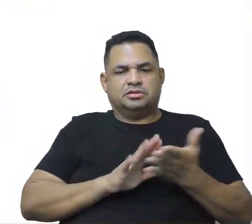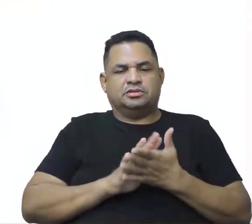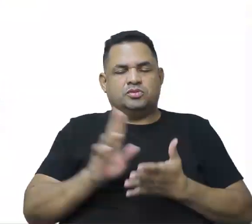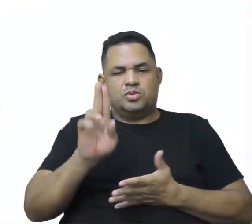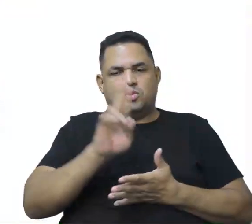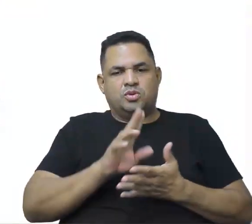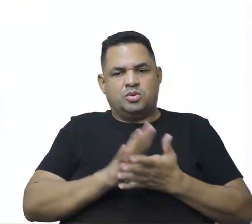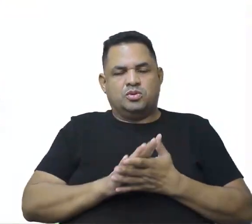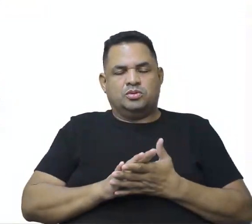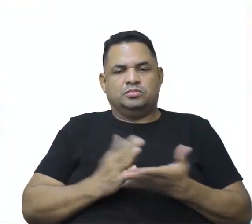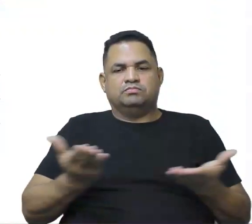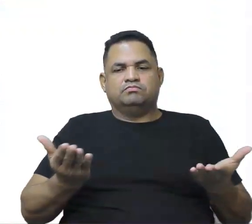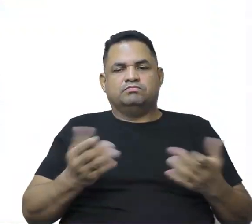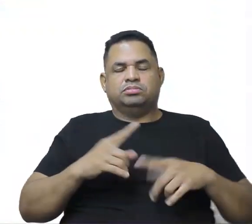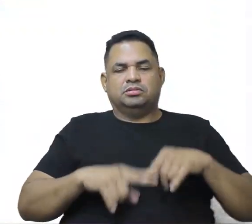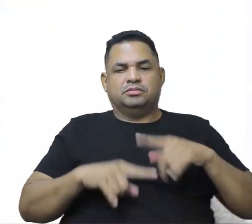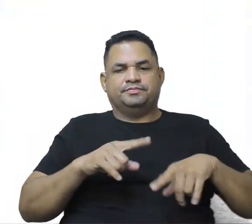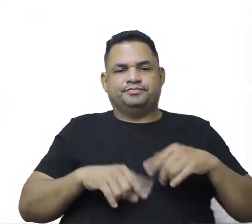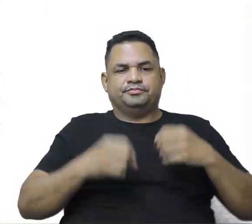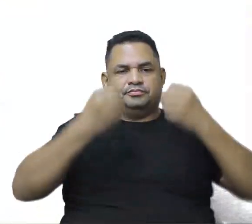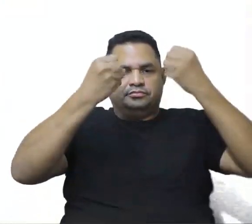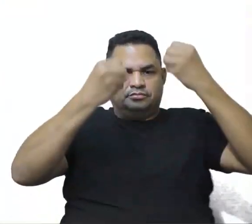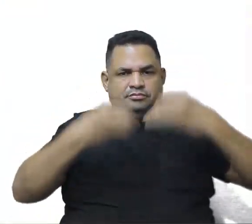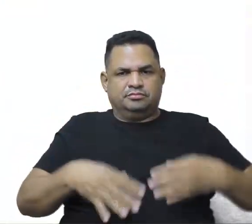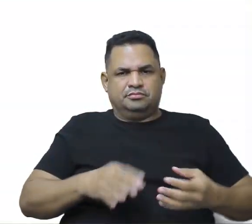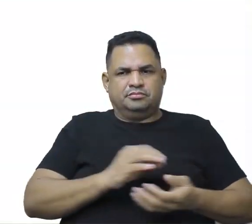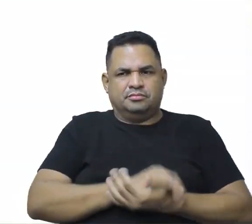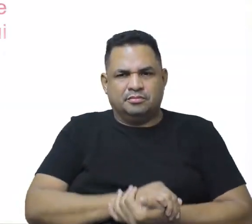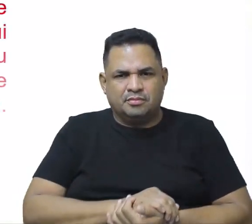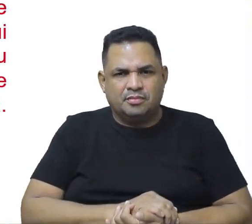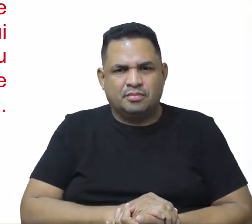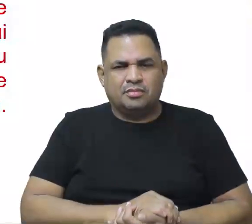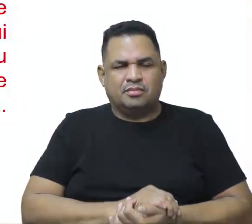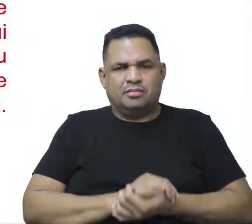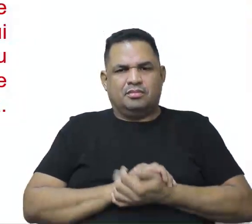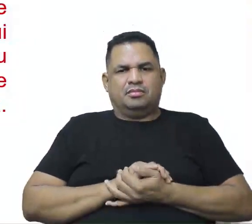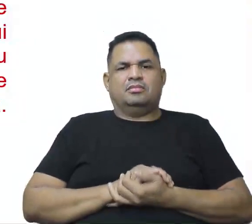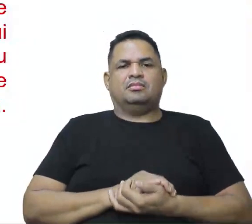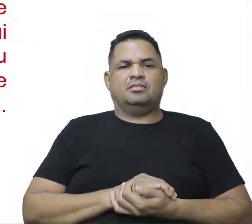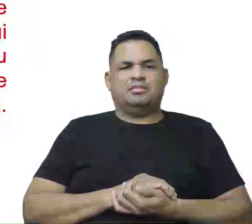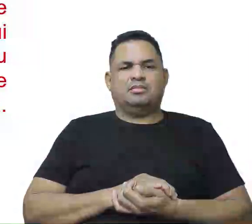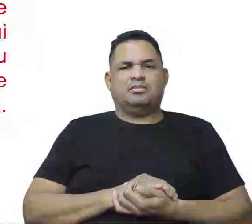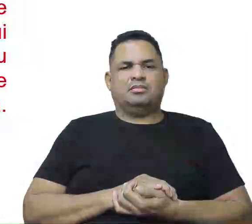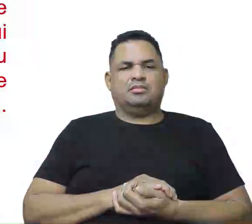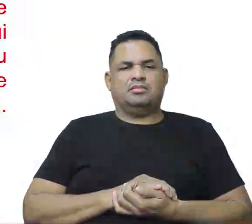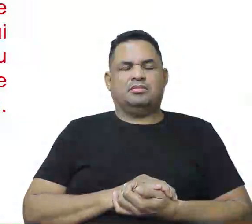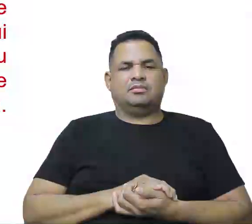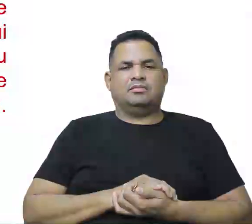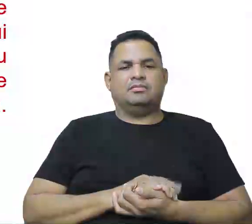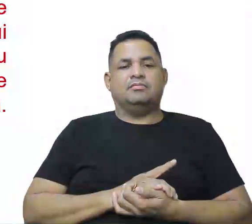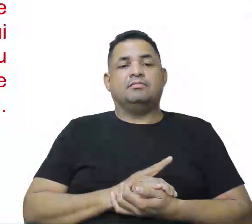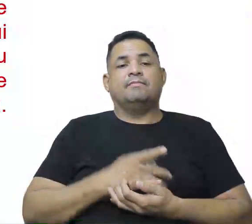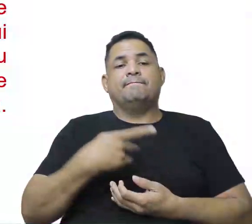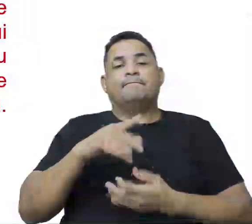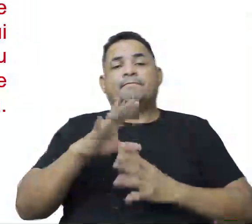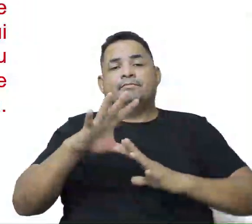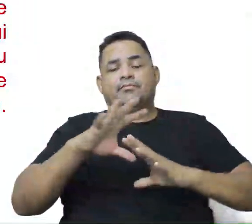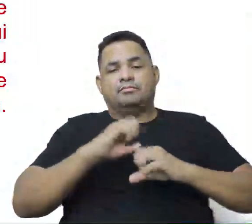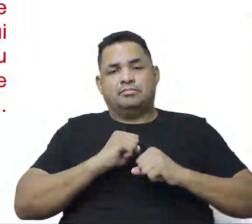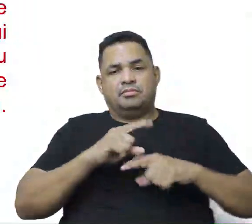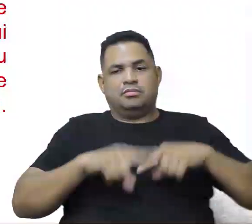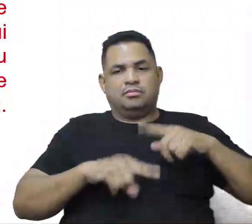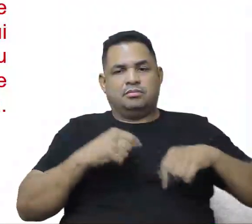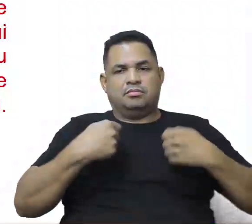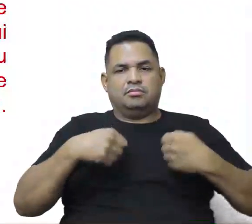diversificada do bem de consumo. Explica essa afirmação? Difícil, essa, hein? Para adquirir um bem,